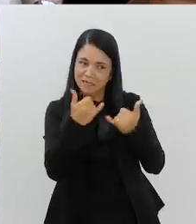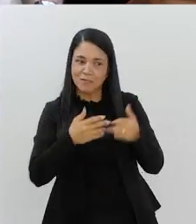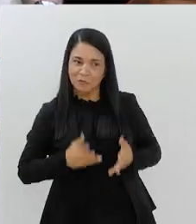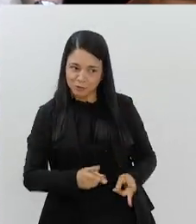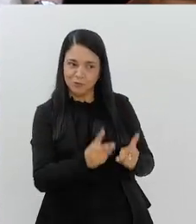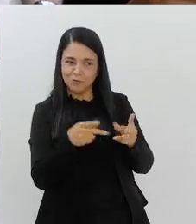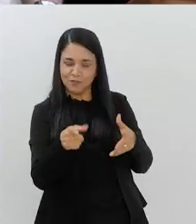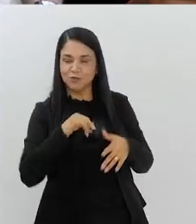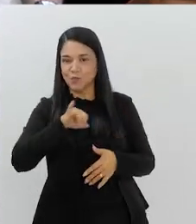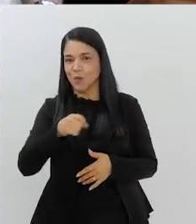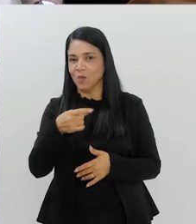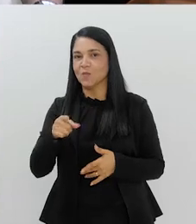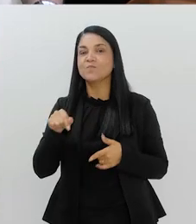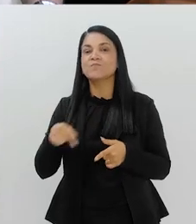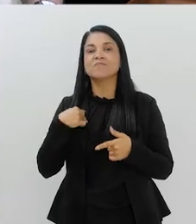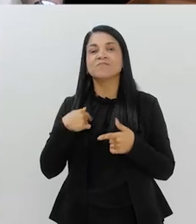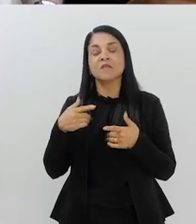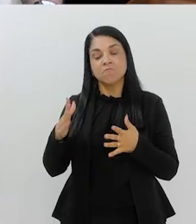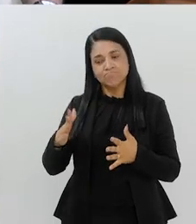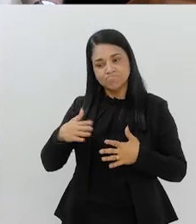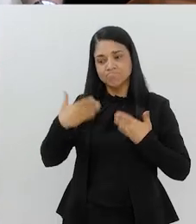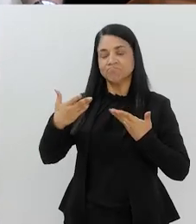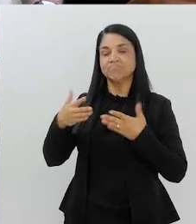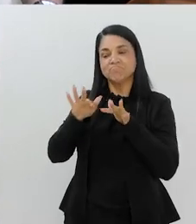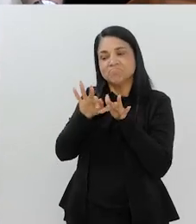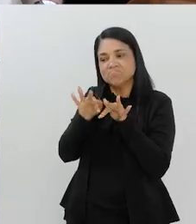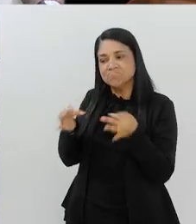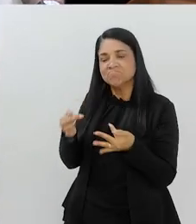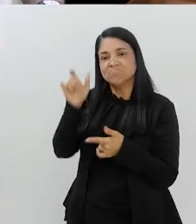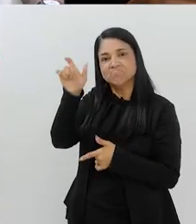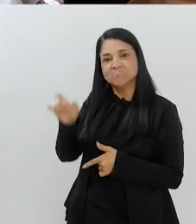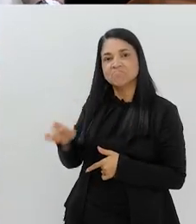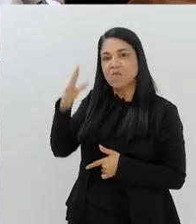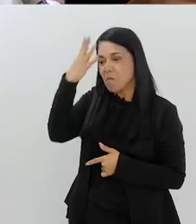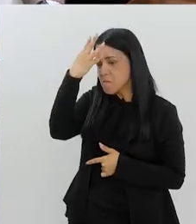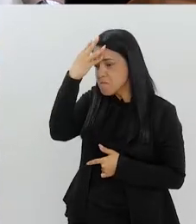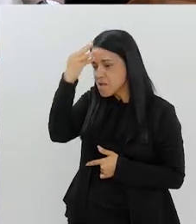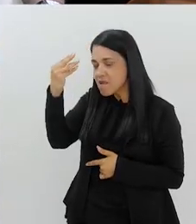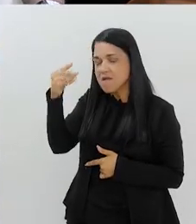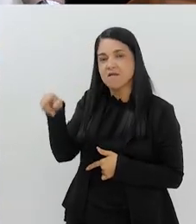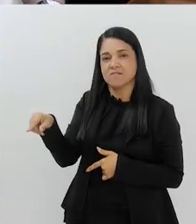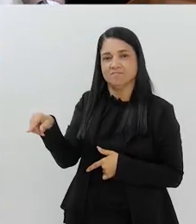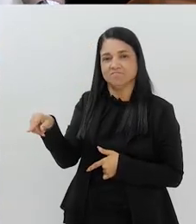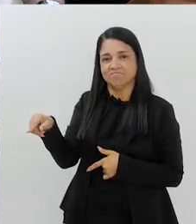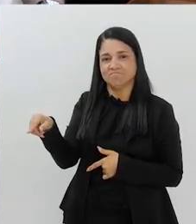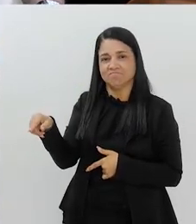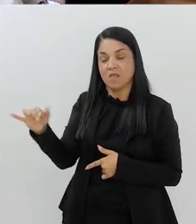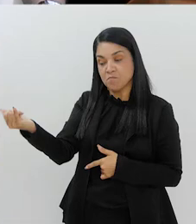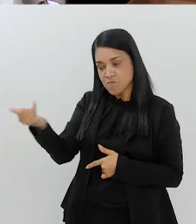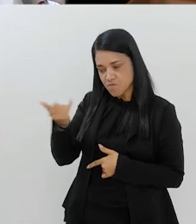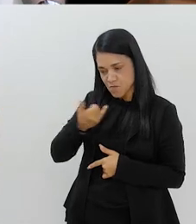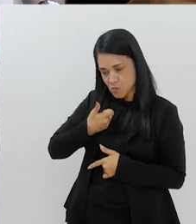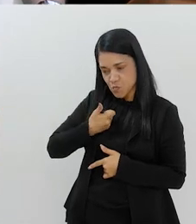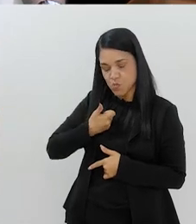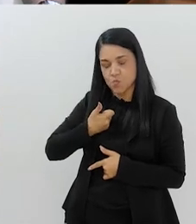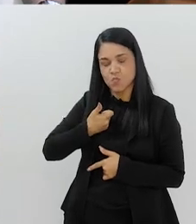Fui surpreendido pela humildade deste rei. Muito mesmo. É. Que me disse o seguinte, João,